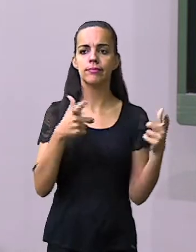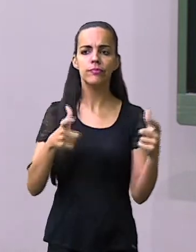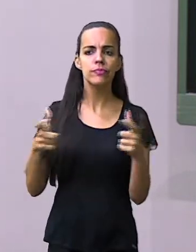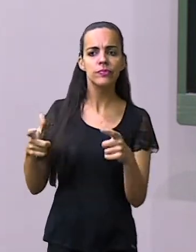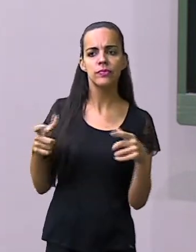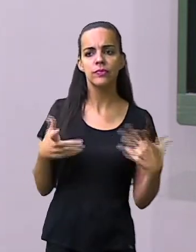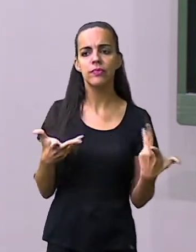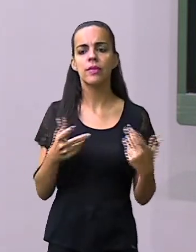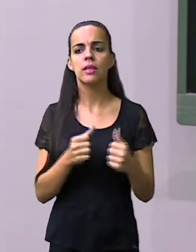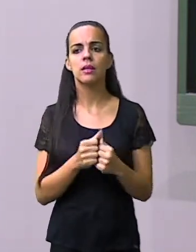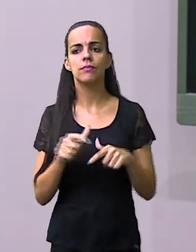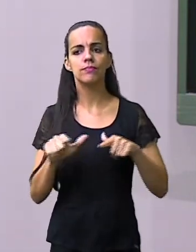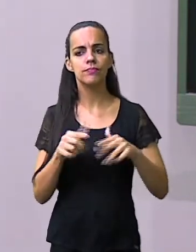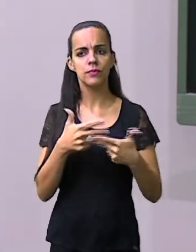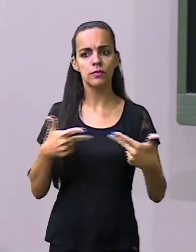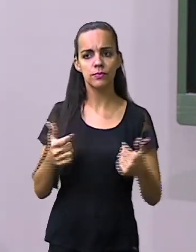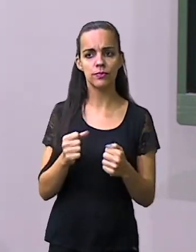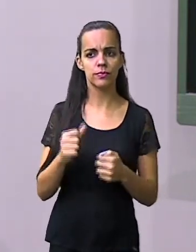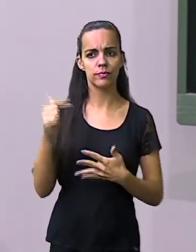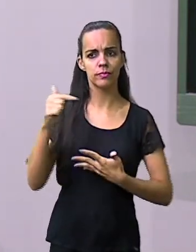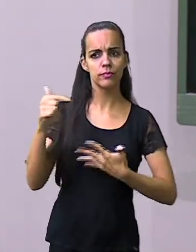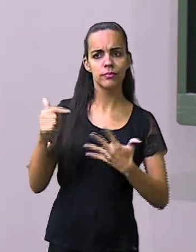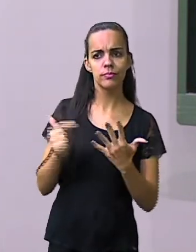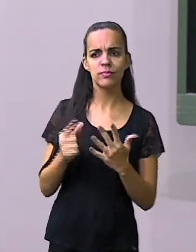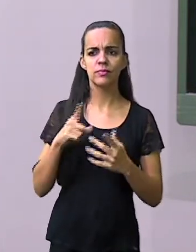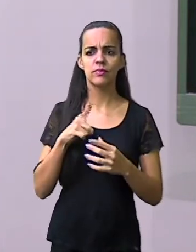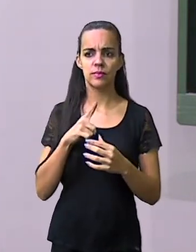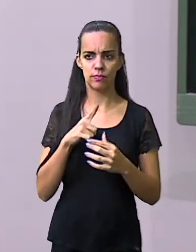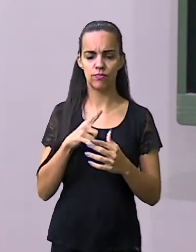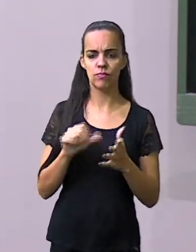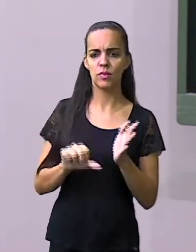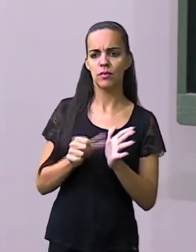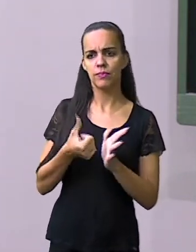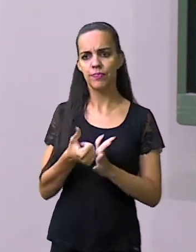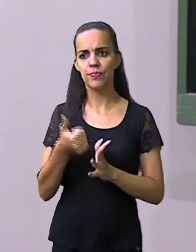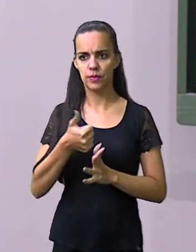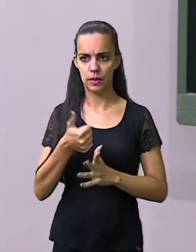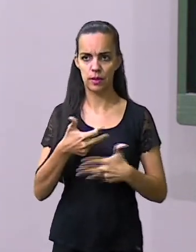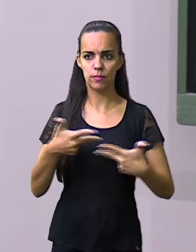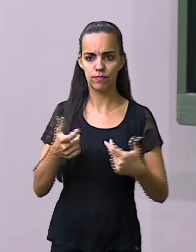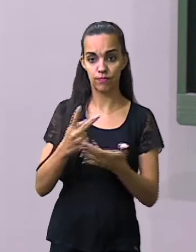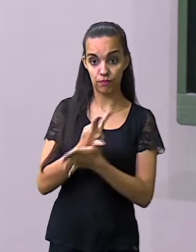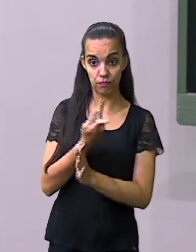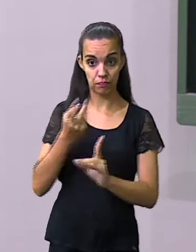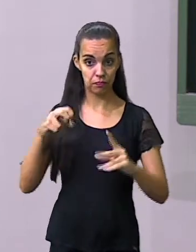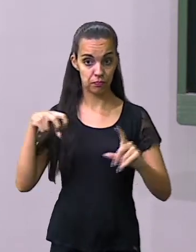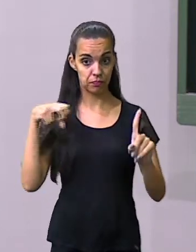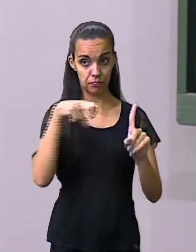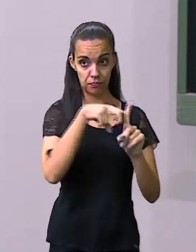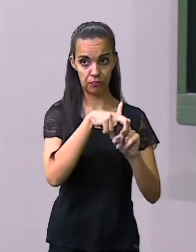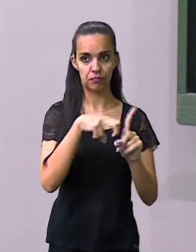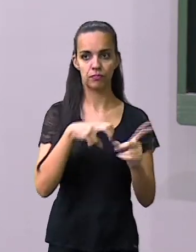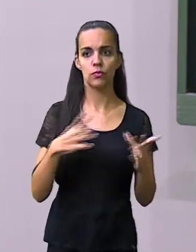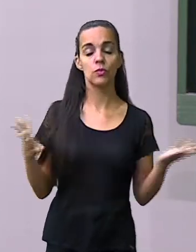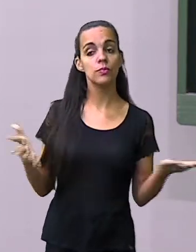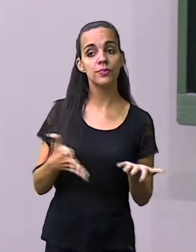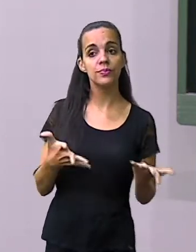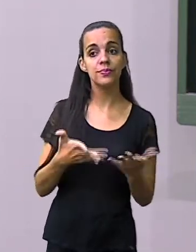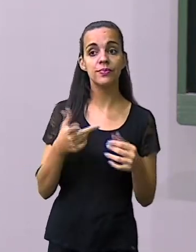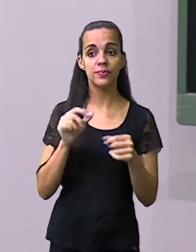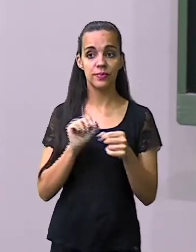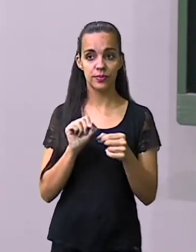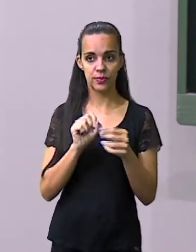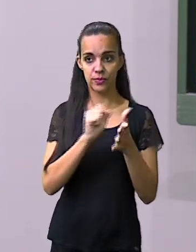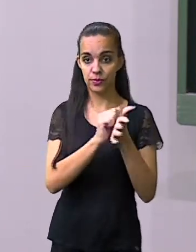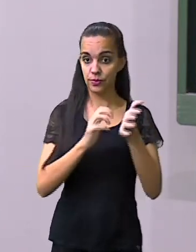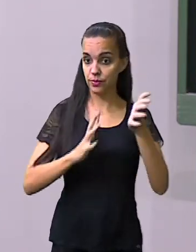no trânsito. Então nós falamos formas de prevenção desses acidentes. Hoje nós vamos fazer